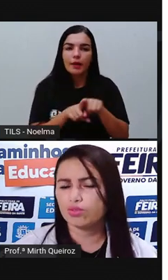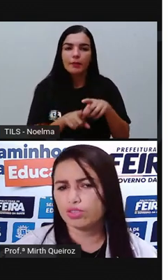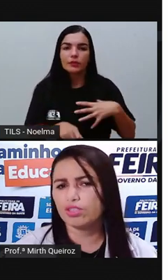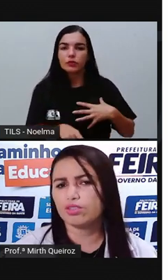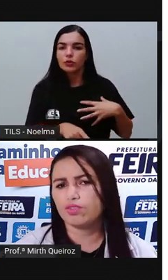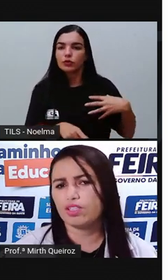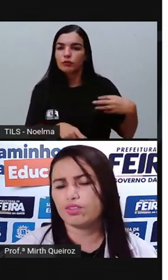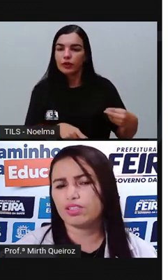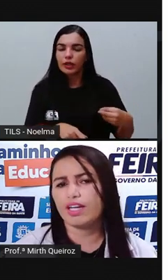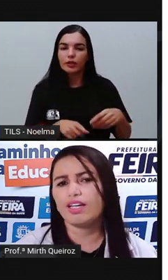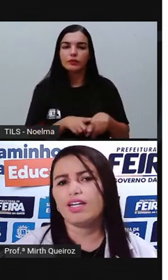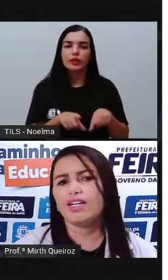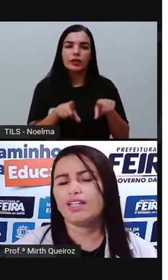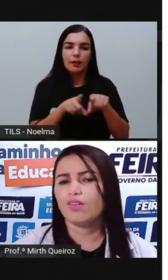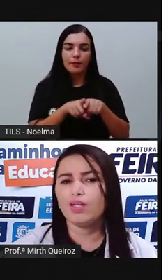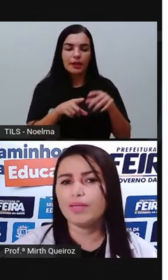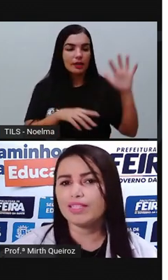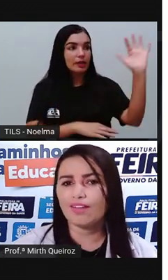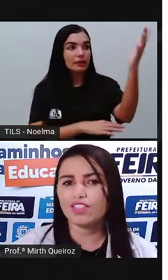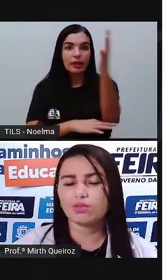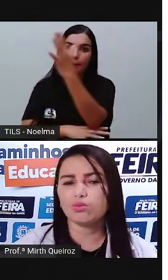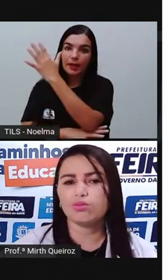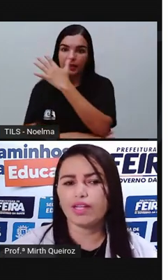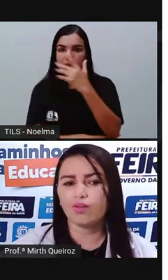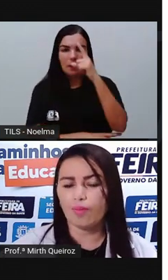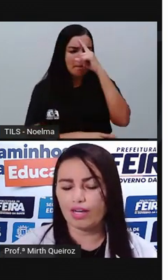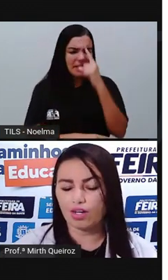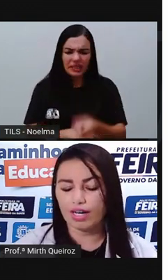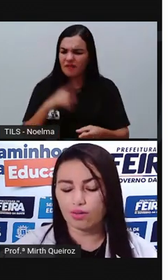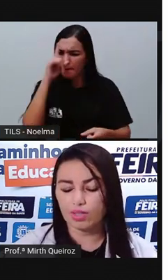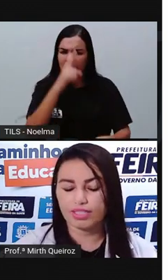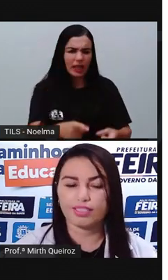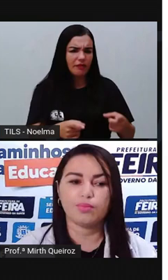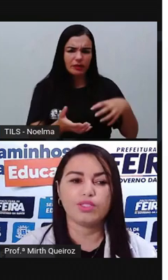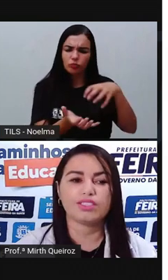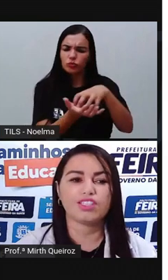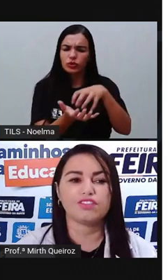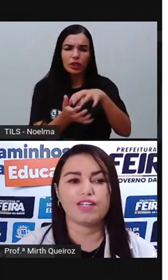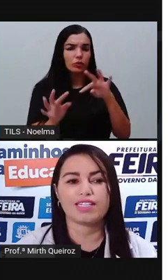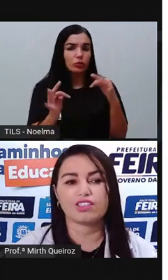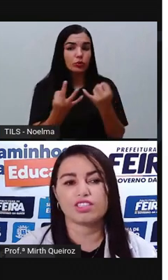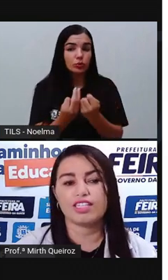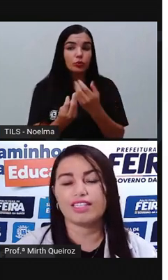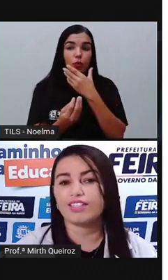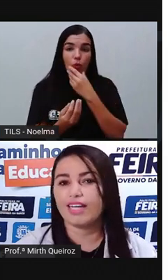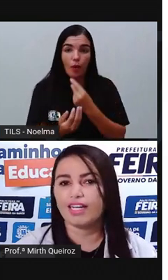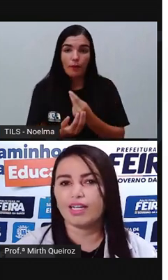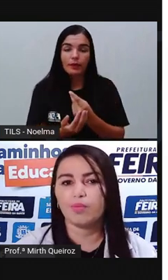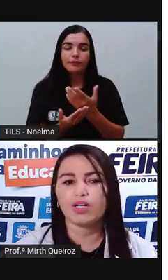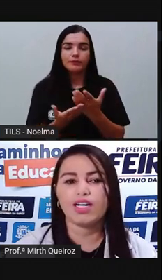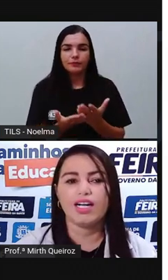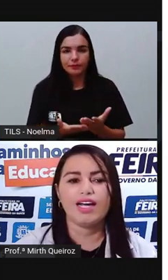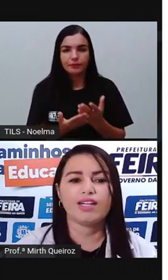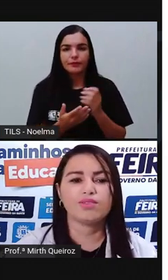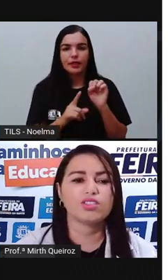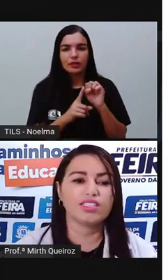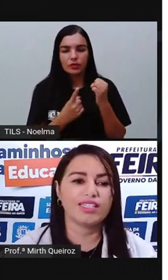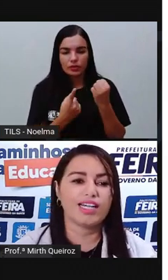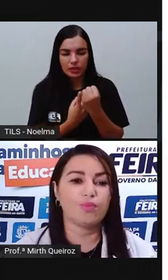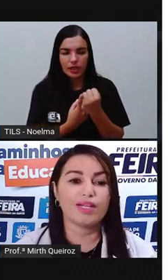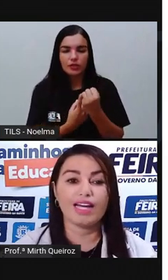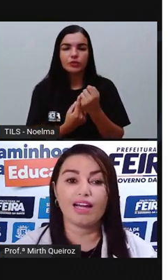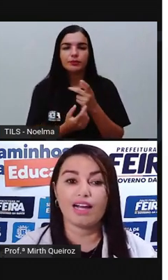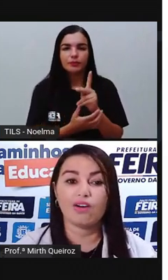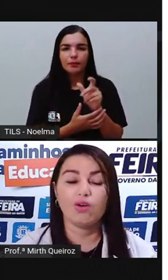era dono dos seus filhos, né? Então ele mandava em tudo, ele era o maioral ali. Por isso que a gente fala que a sociedade na época era uma